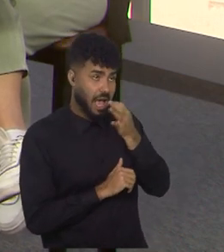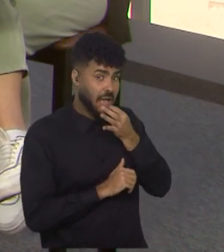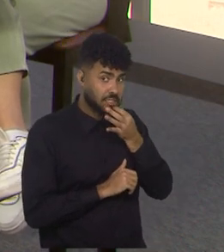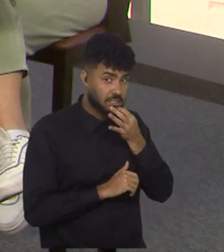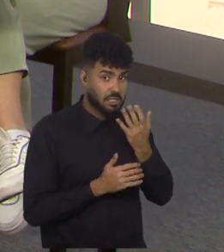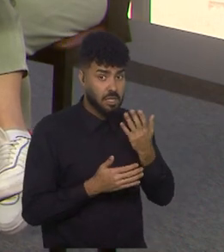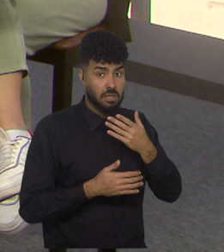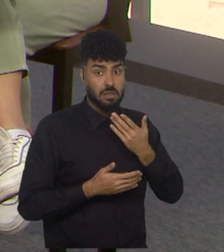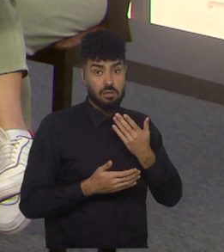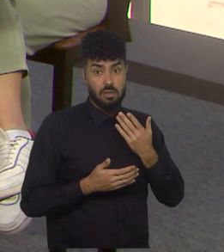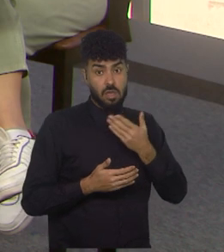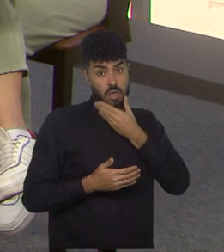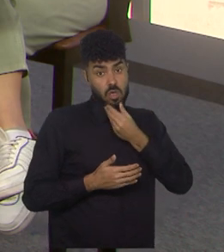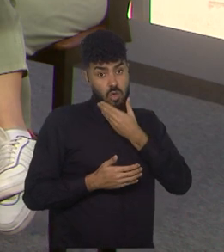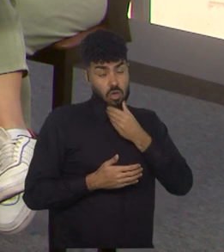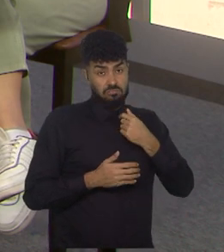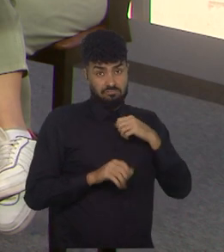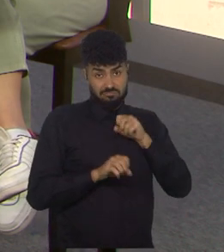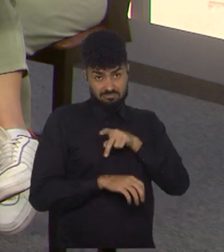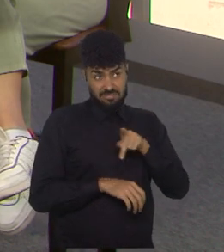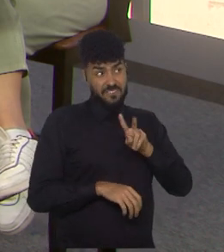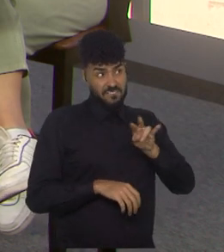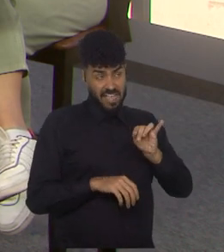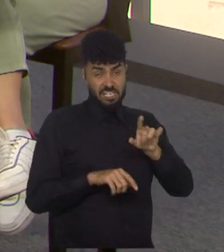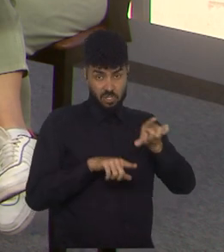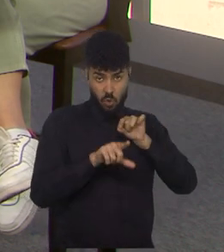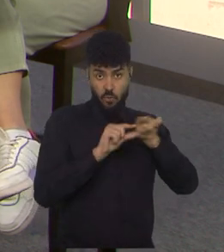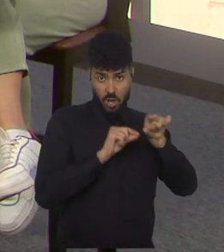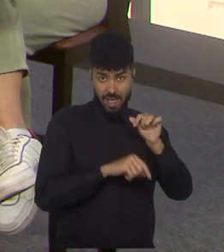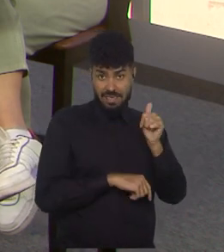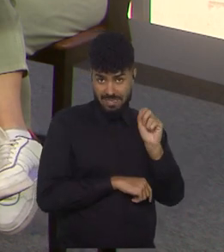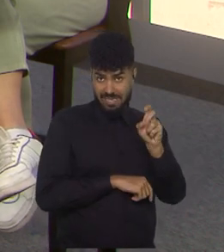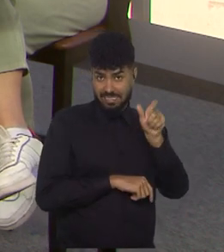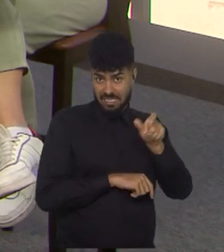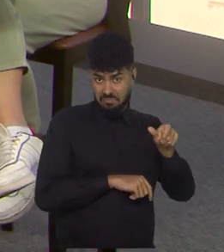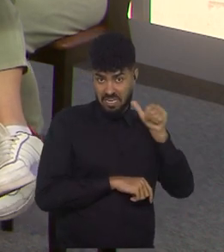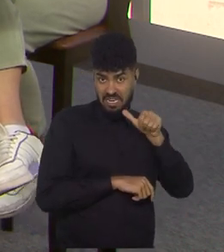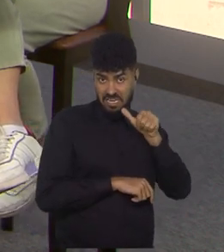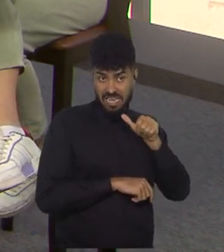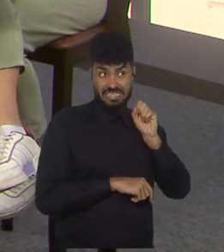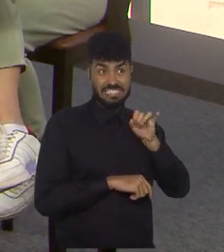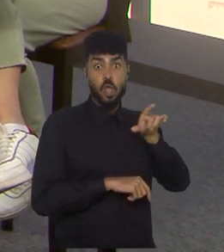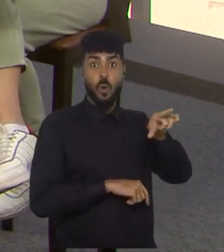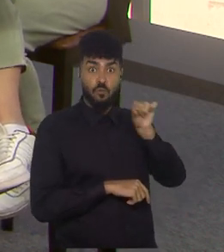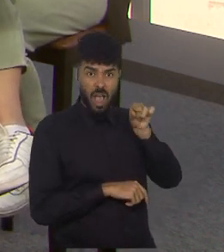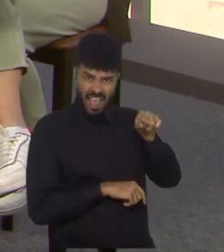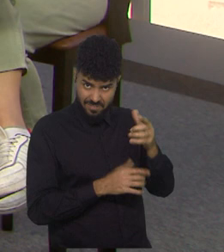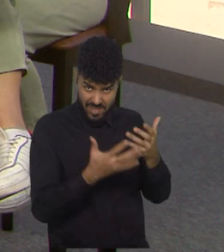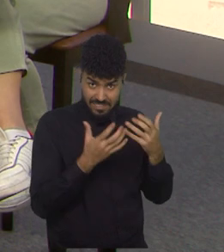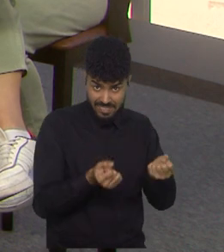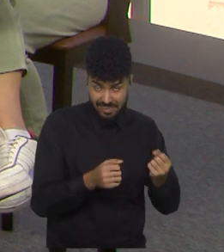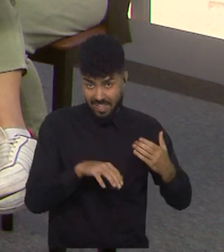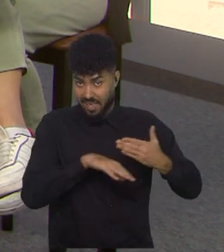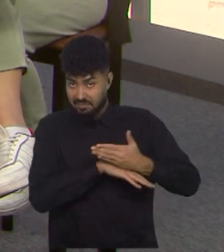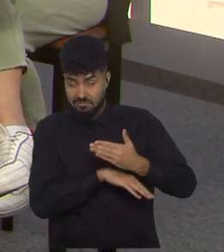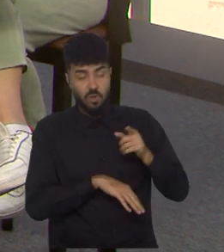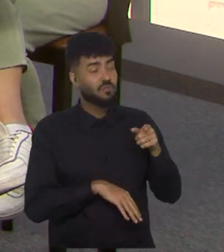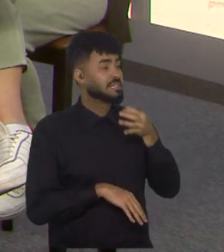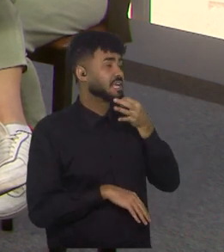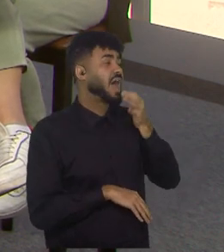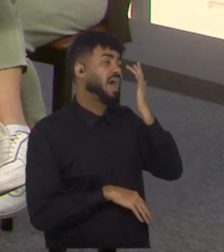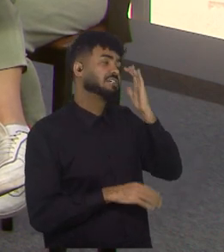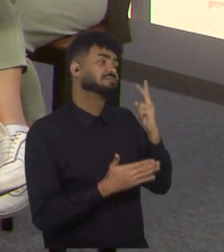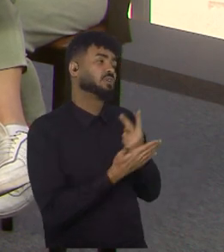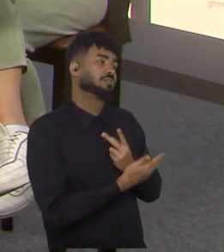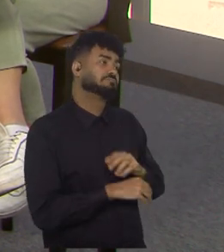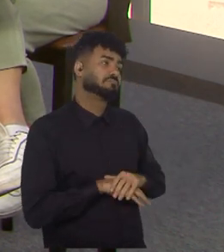o técnico vai convocar essas 15, elas vão aceitar também? O que você acha que pode acontecer? Todas as seleções têm até o dia